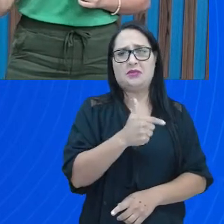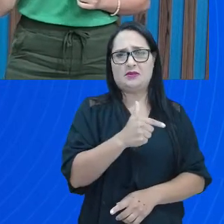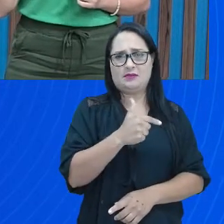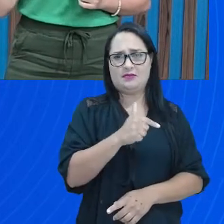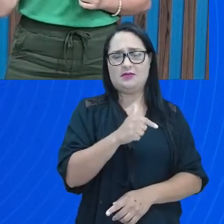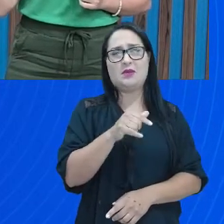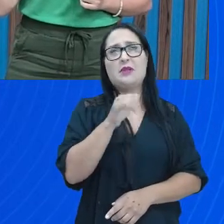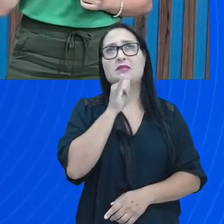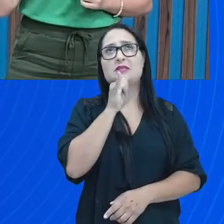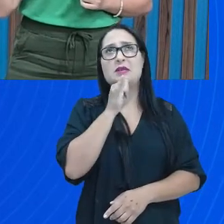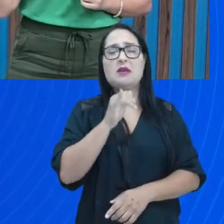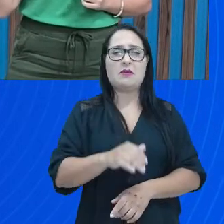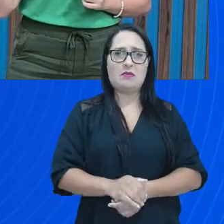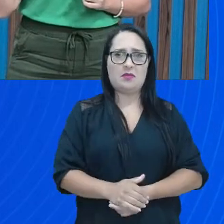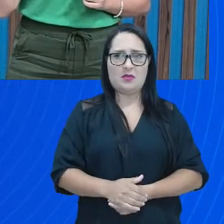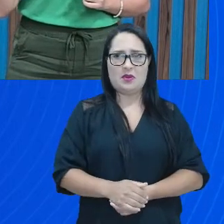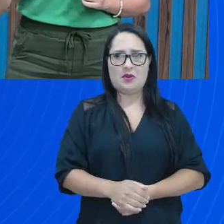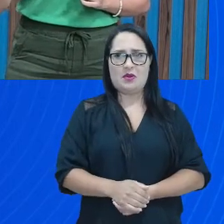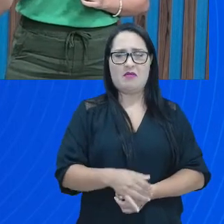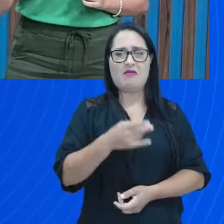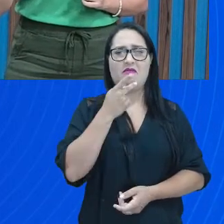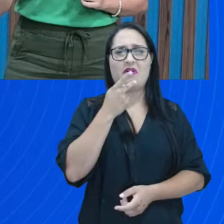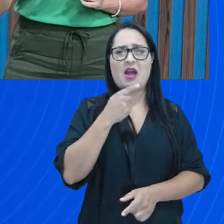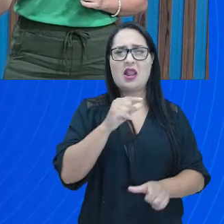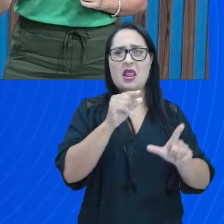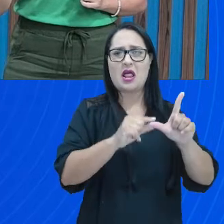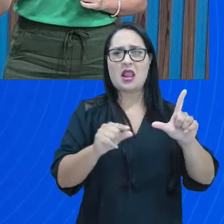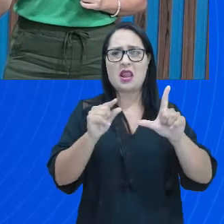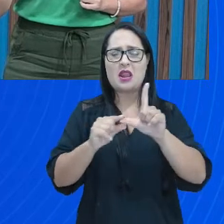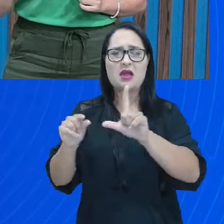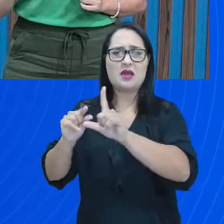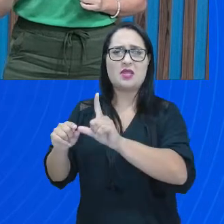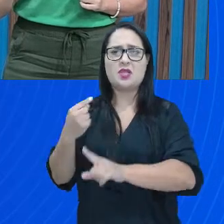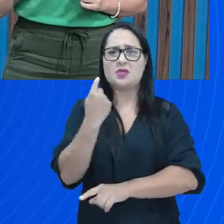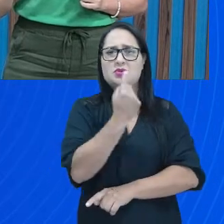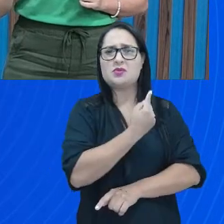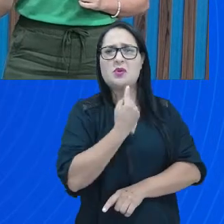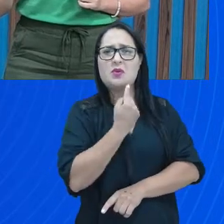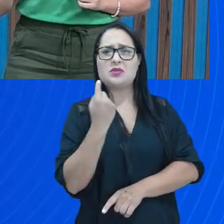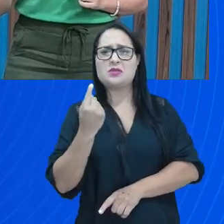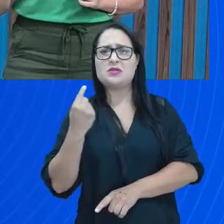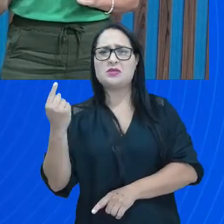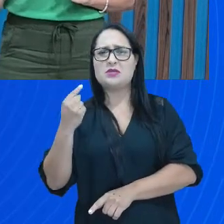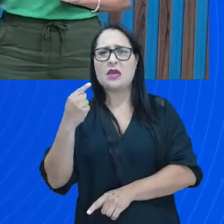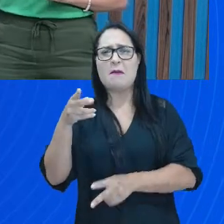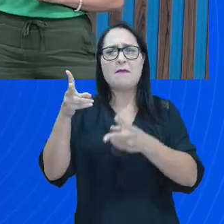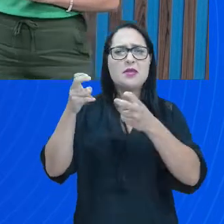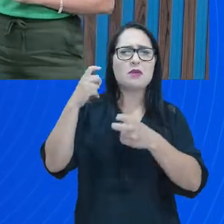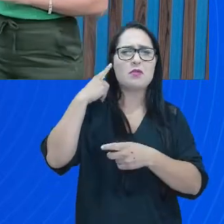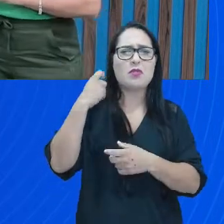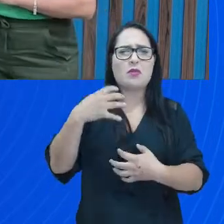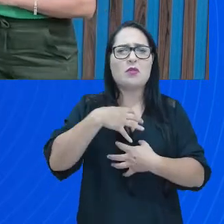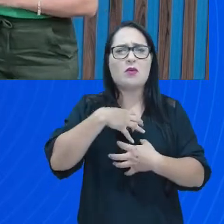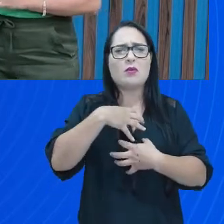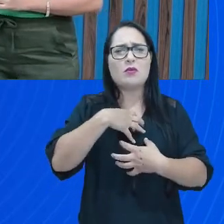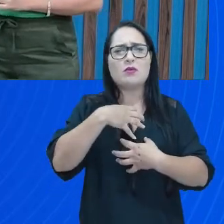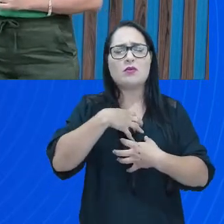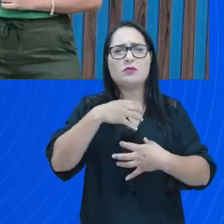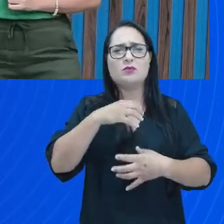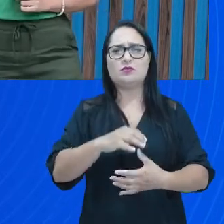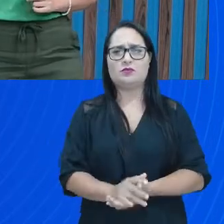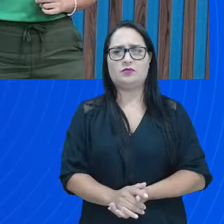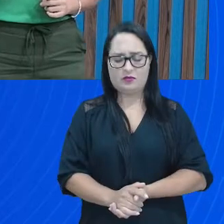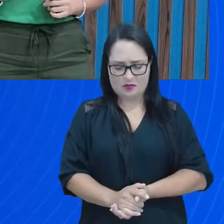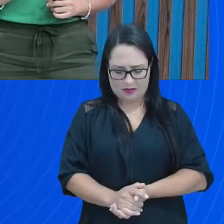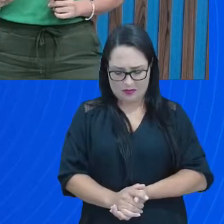Falem aí essas consoantes sozinhas. Como é o som dessas consoantes? Como é o som da